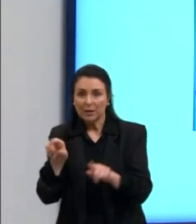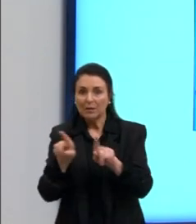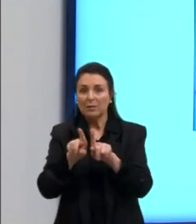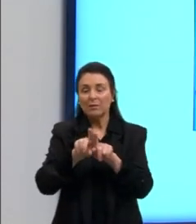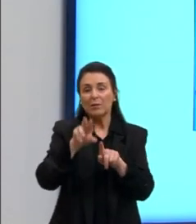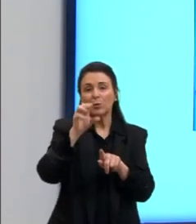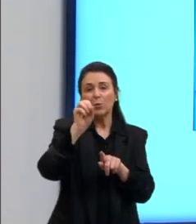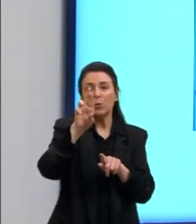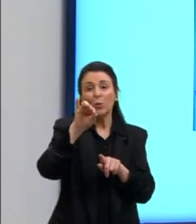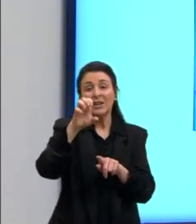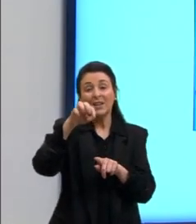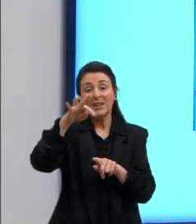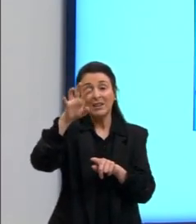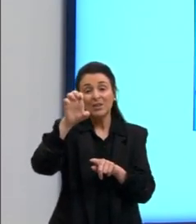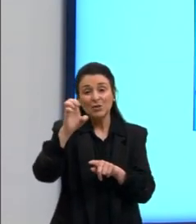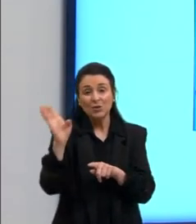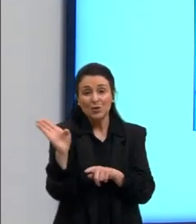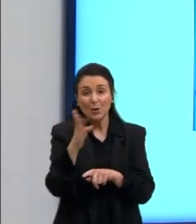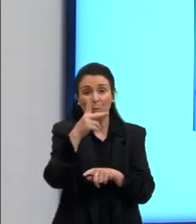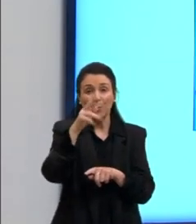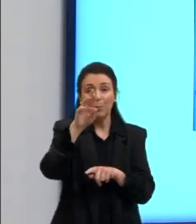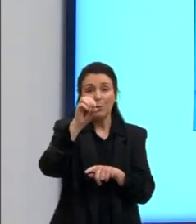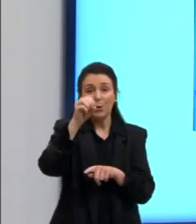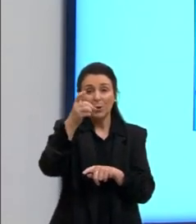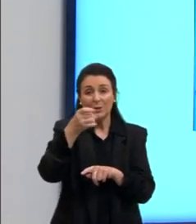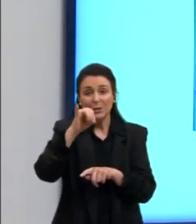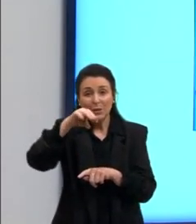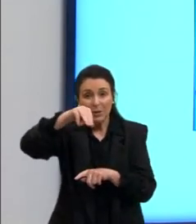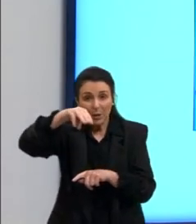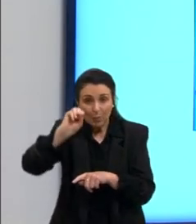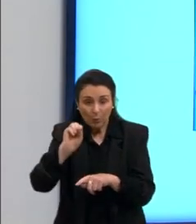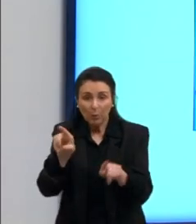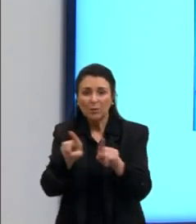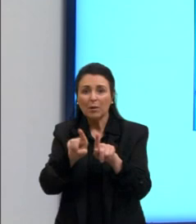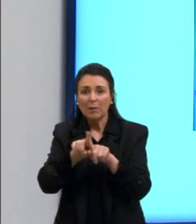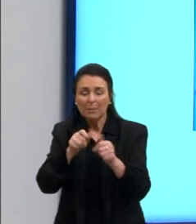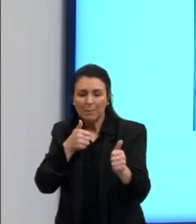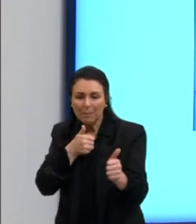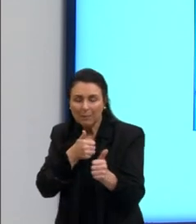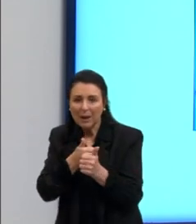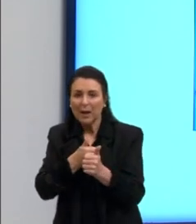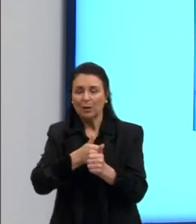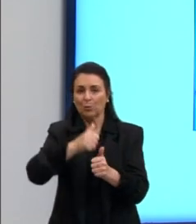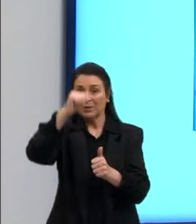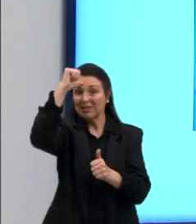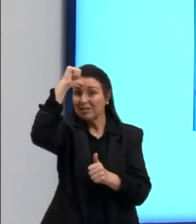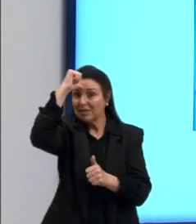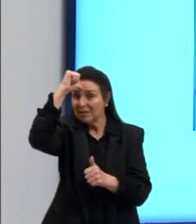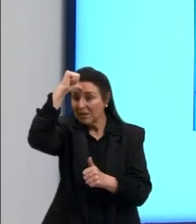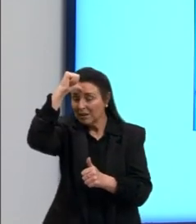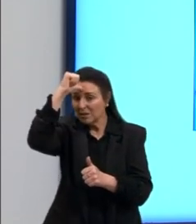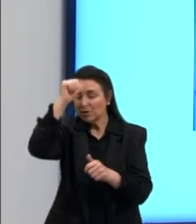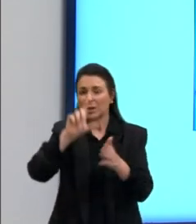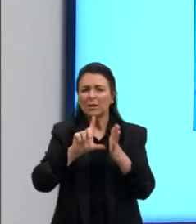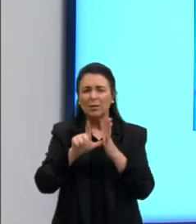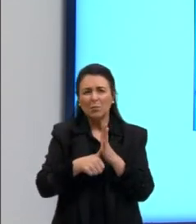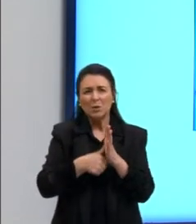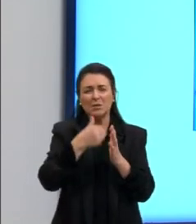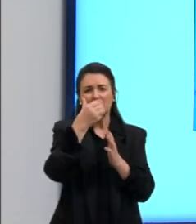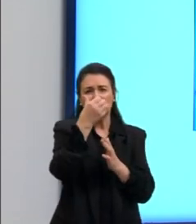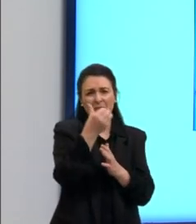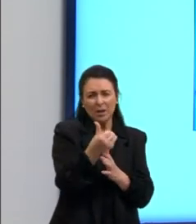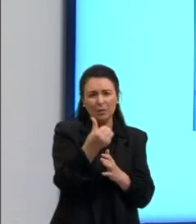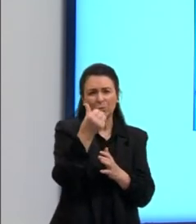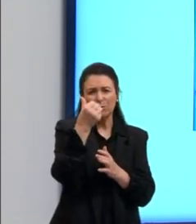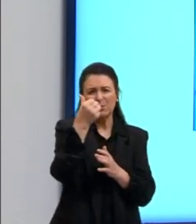região onde hoje em dia tem uma parte da Índia e depois, nos califados Omíadas, entre 661 e